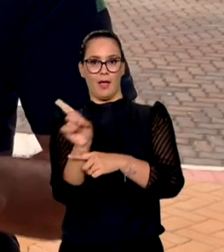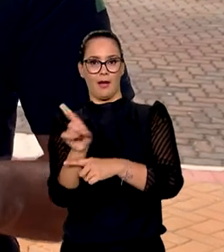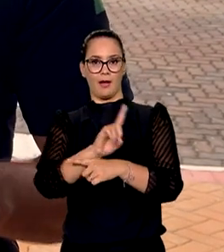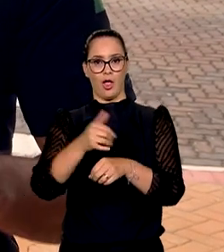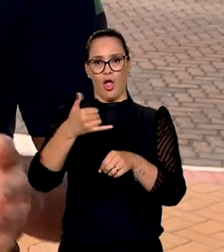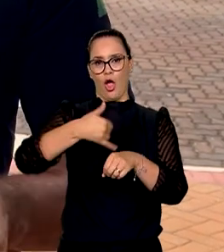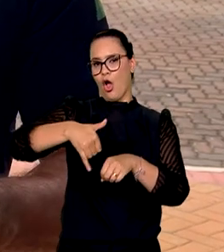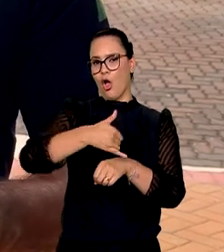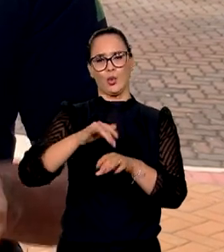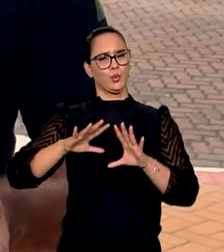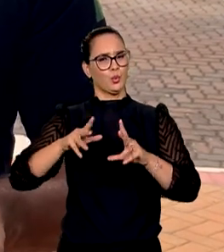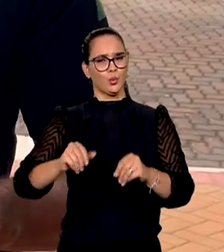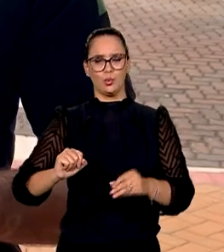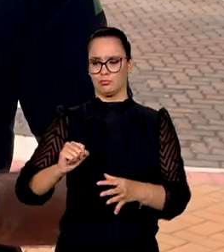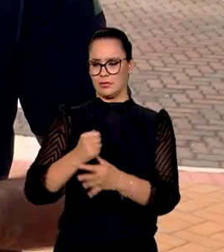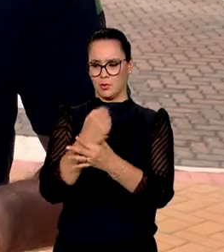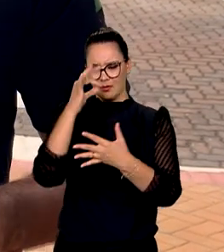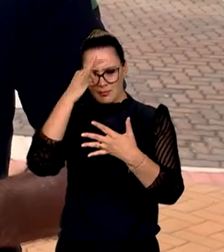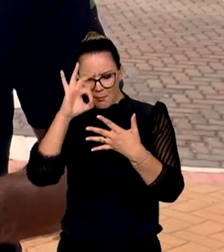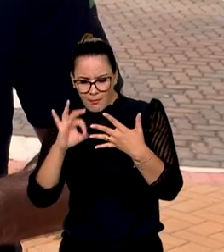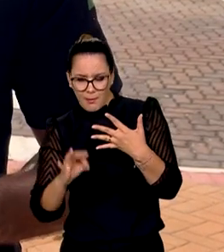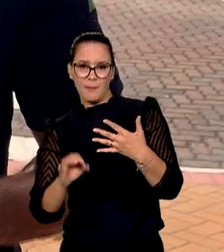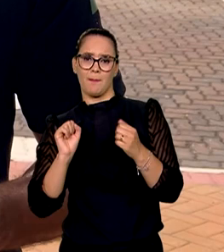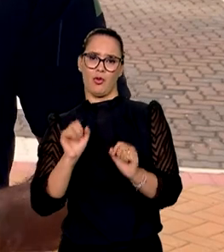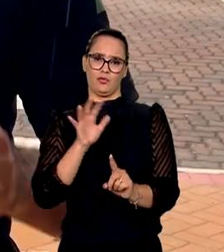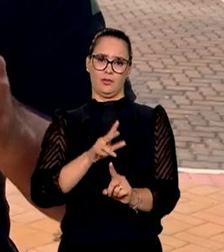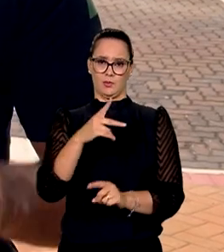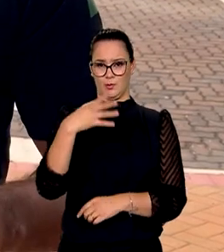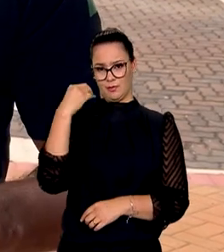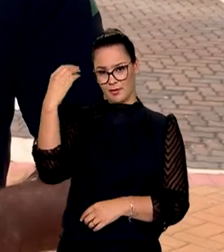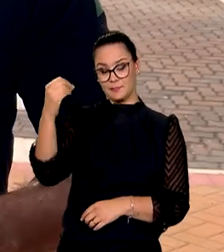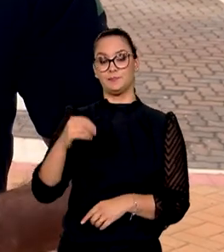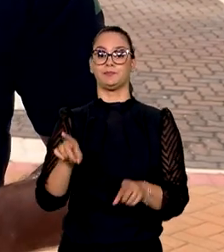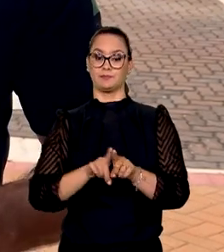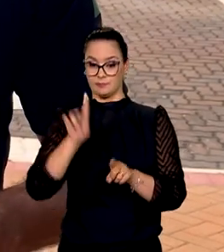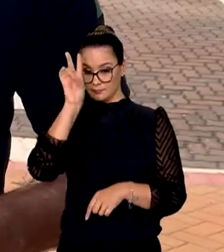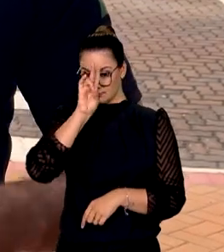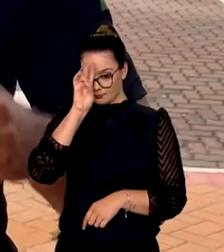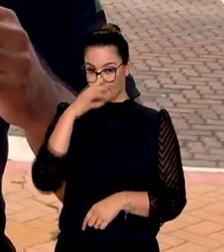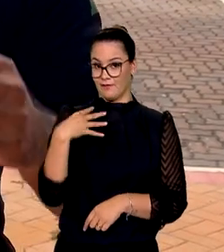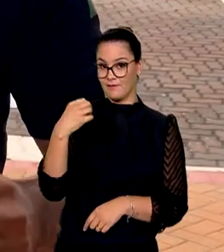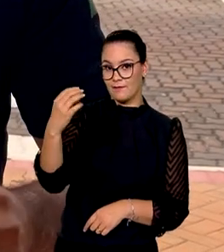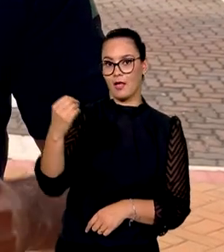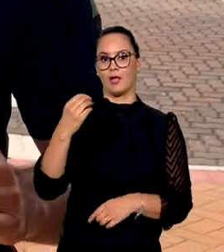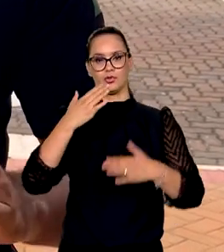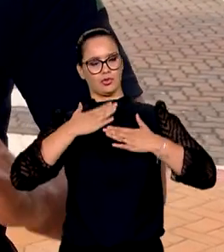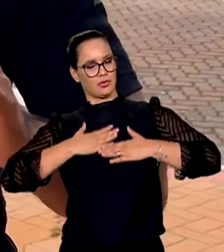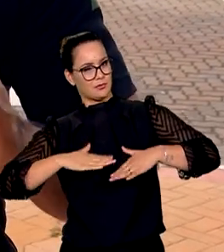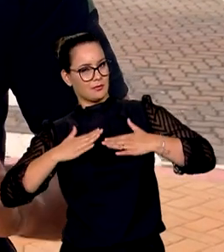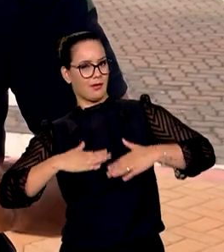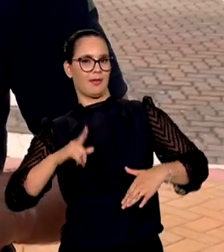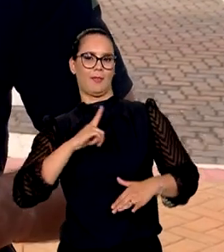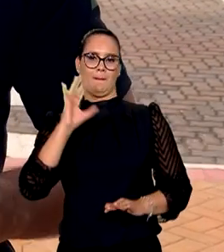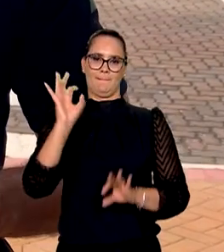óleo, enfim, todos os itens de segurança que podem interferir na sua viagem. Também lembramos, viagem com bom descanso, tem aí